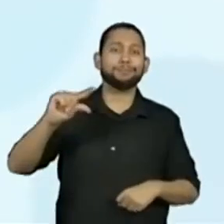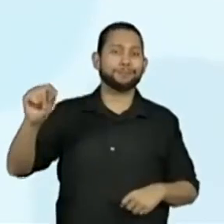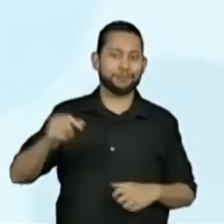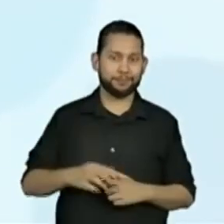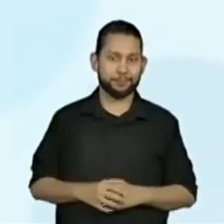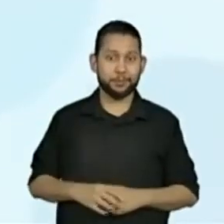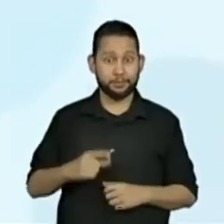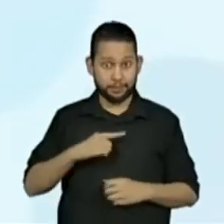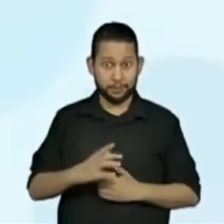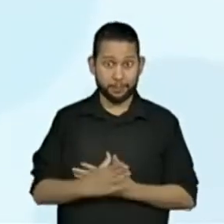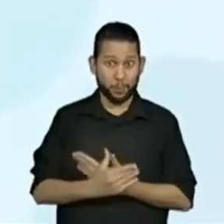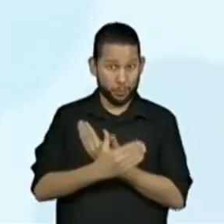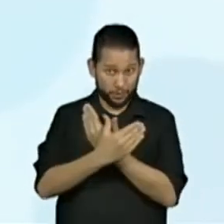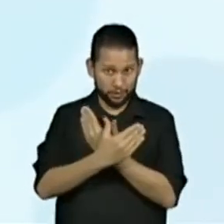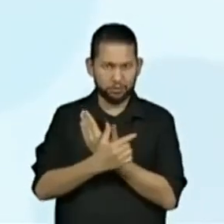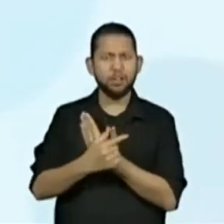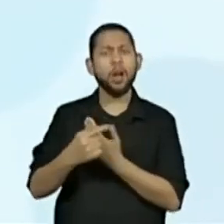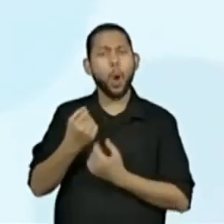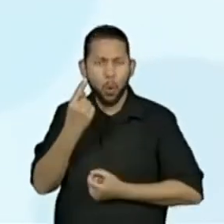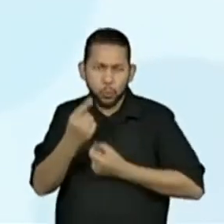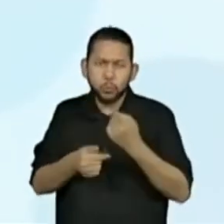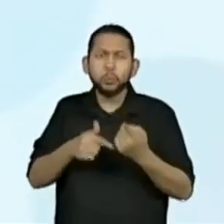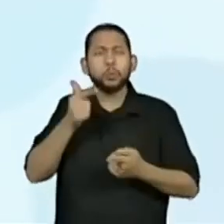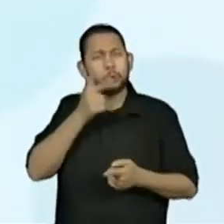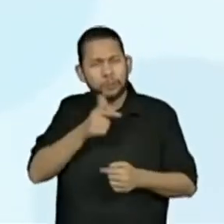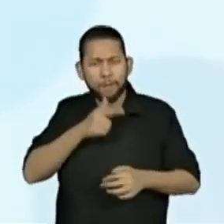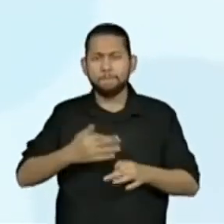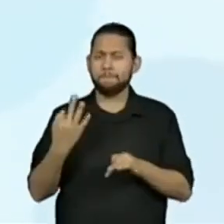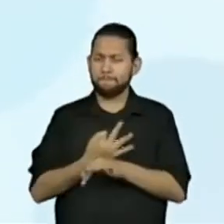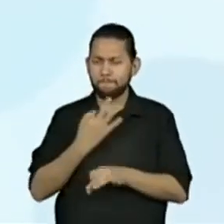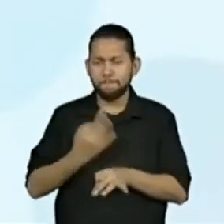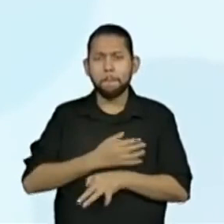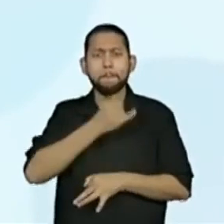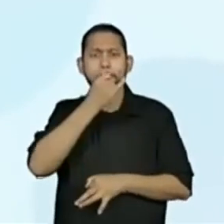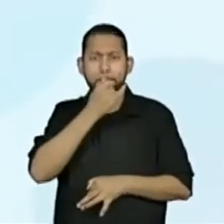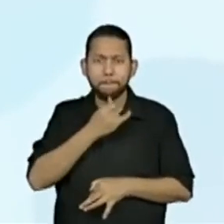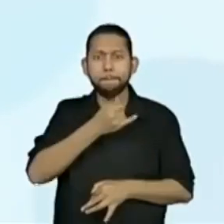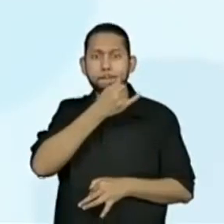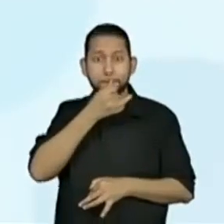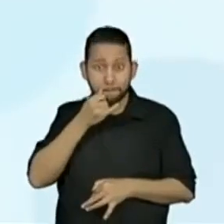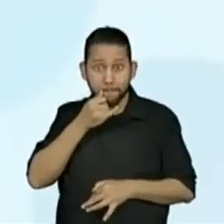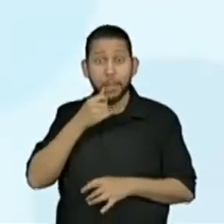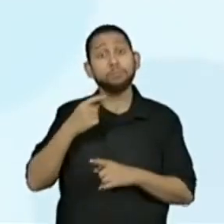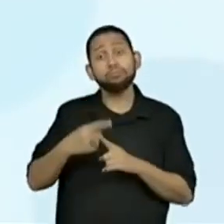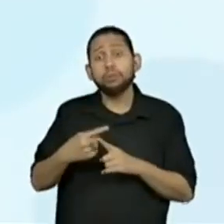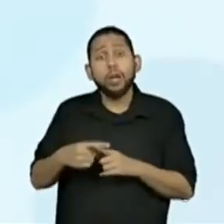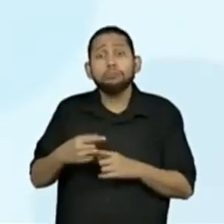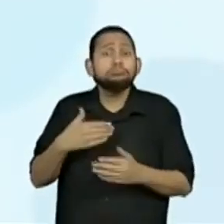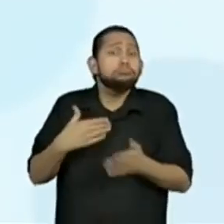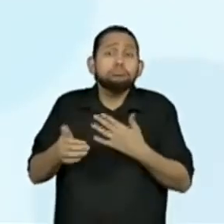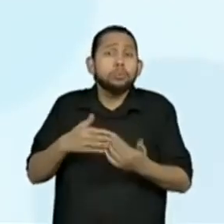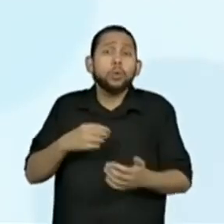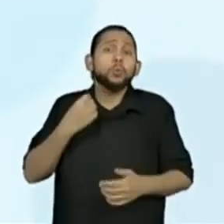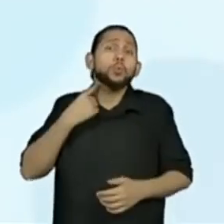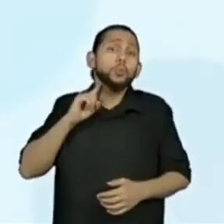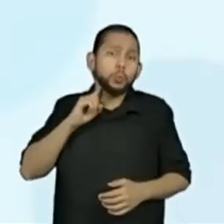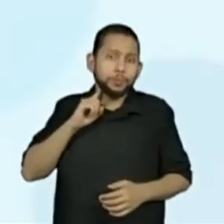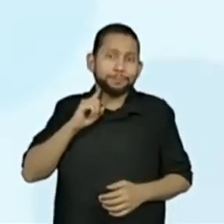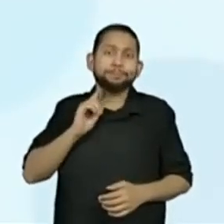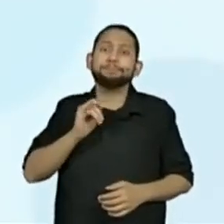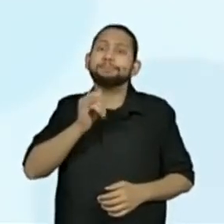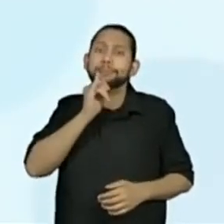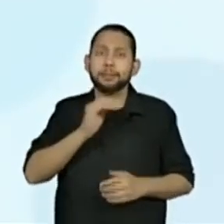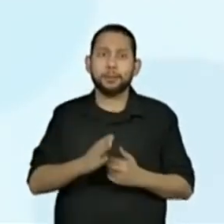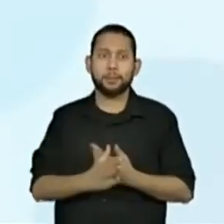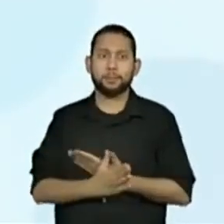borboletas são resistentes e conseguem sobreviver em ar poluído, como a borboleta do